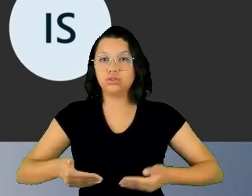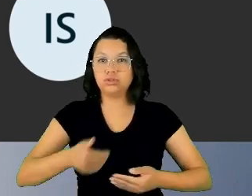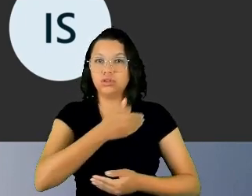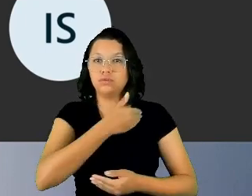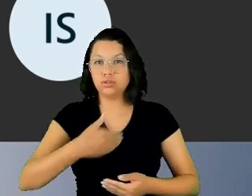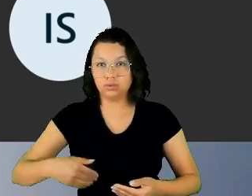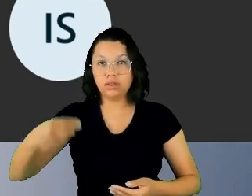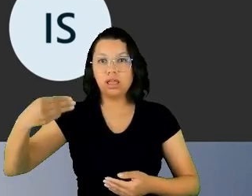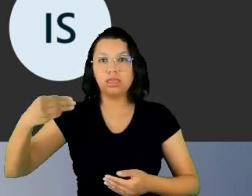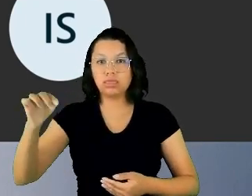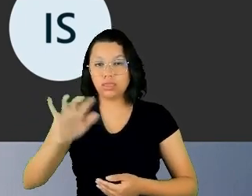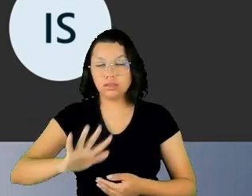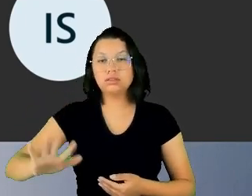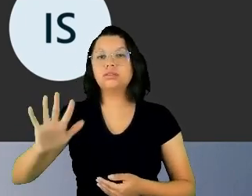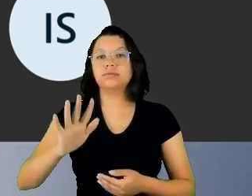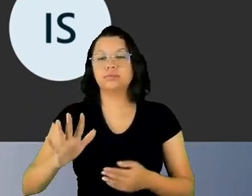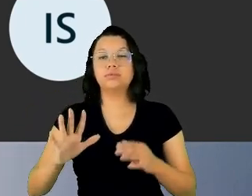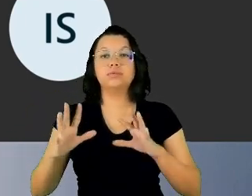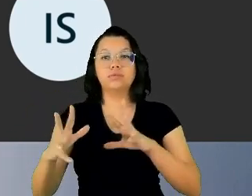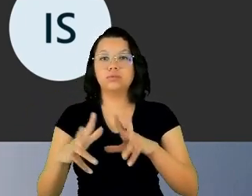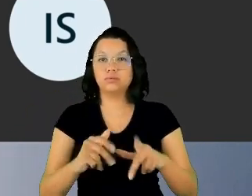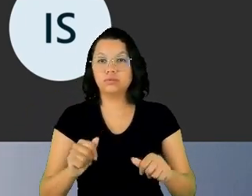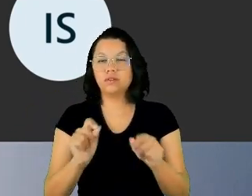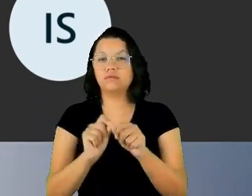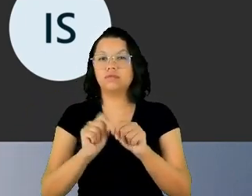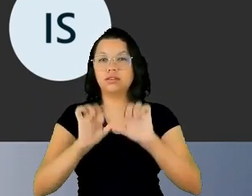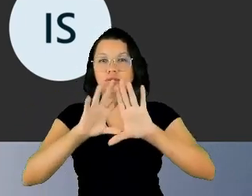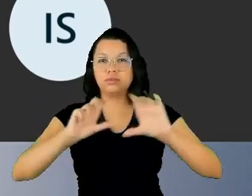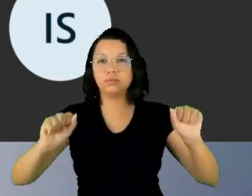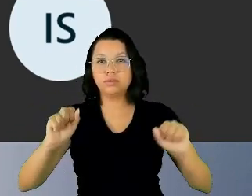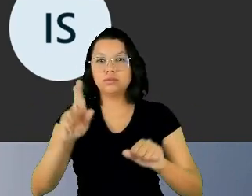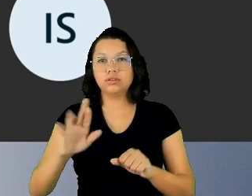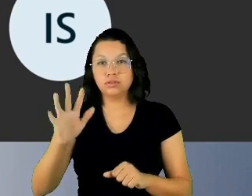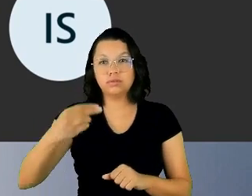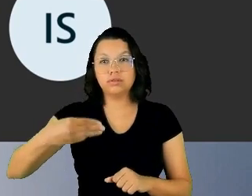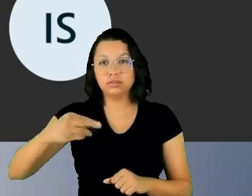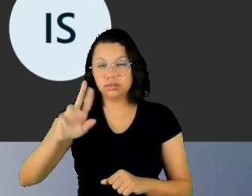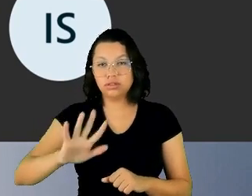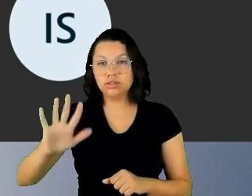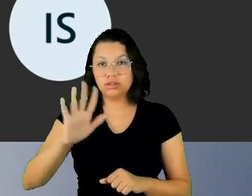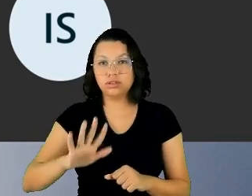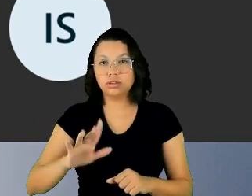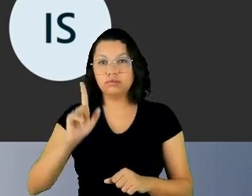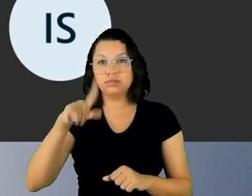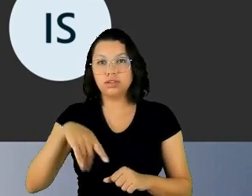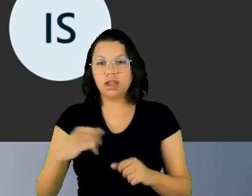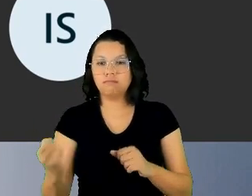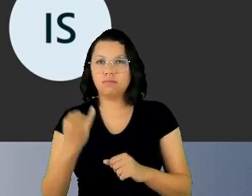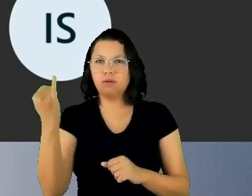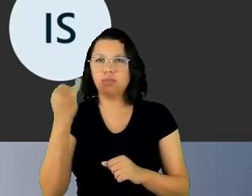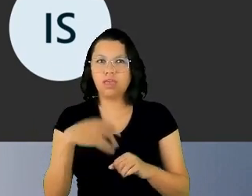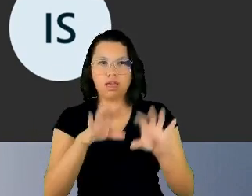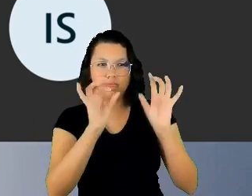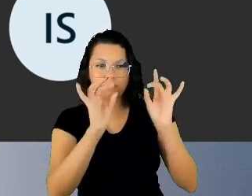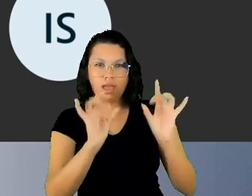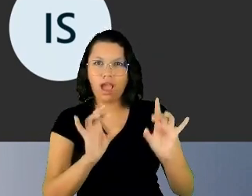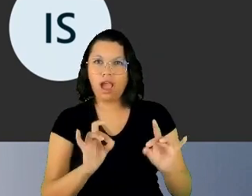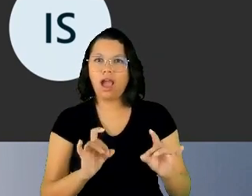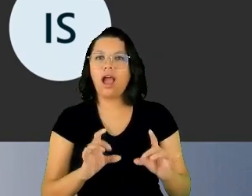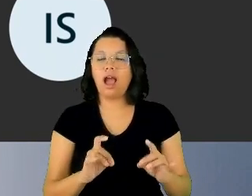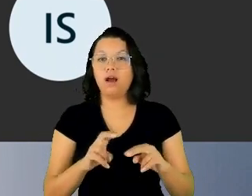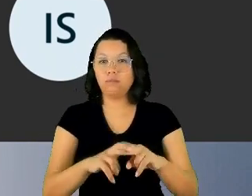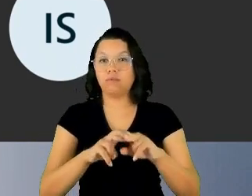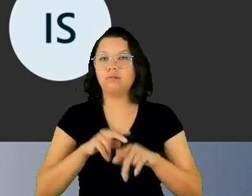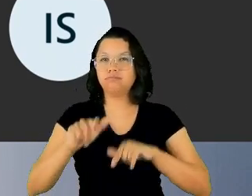Regional Federal da Terceira Região se destaque pela qualidade do seu trabalho e pela eficiência de suas posturas